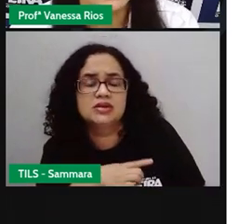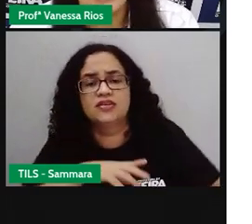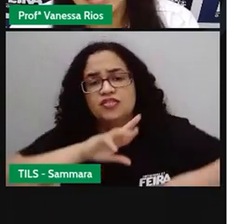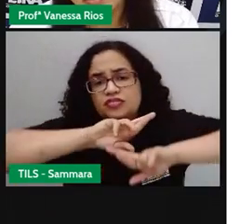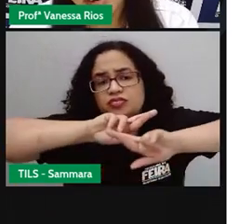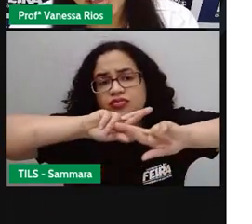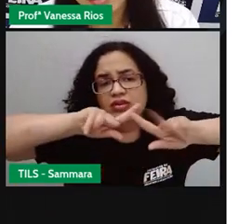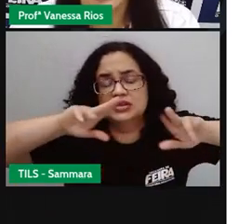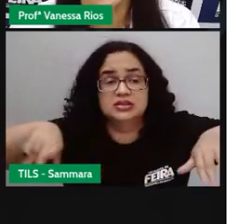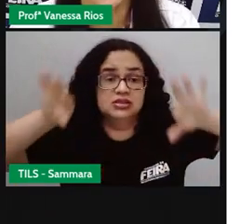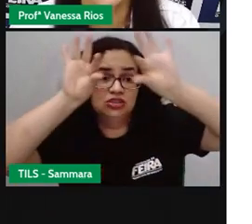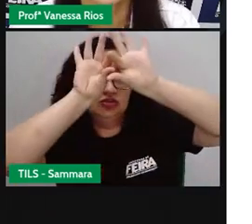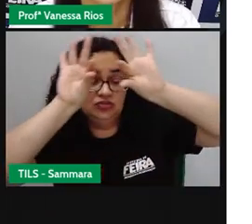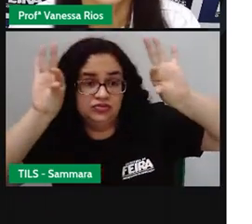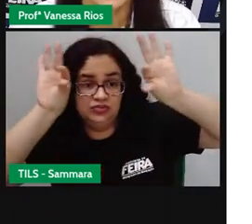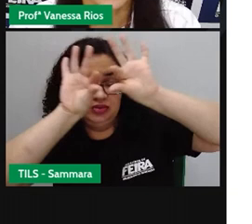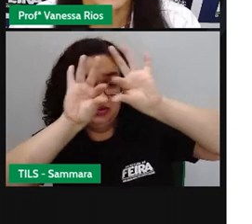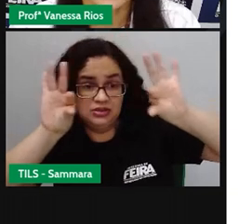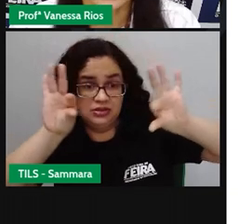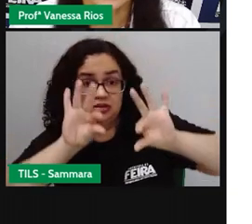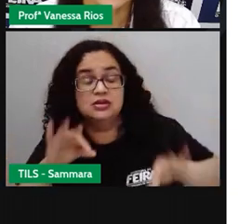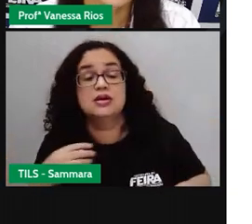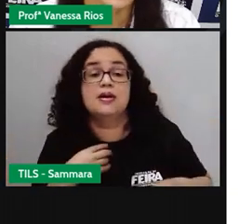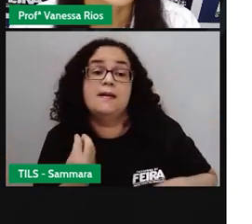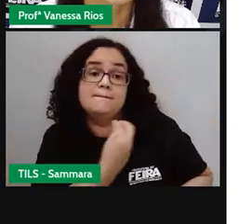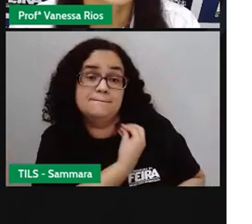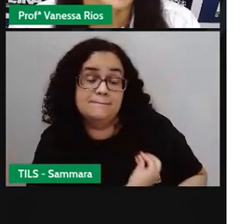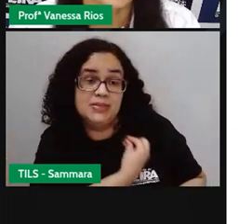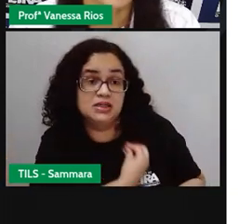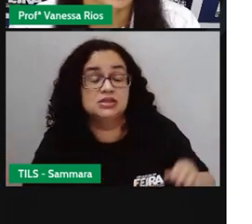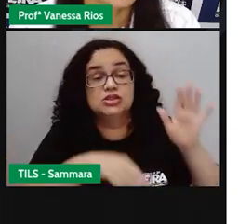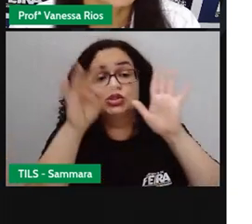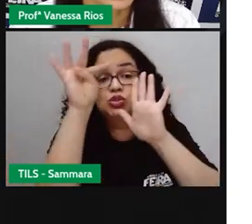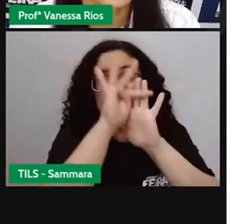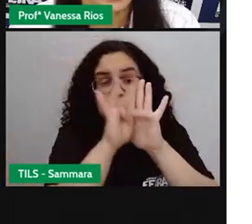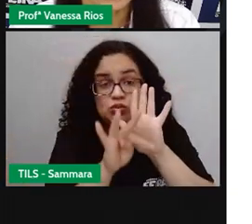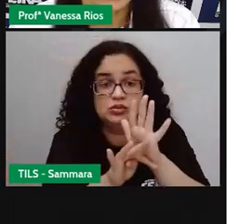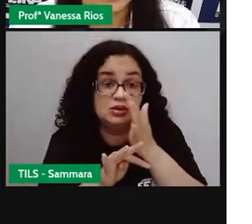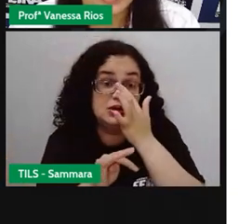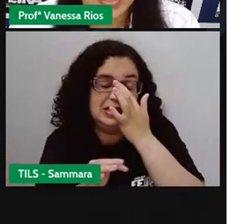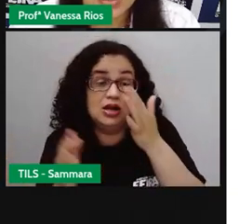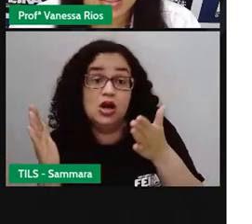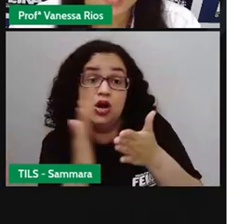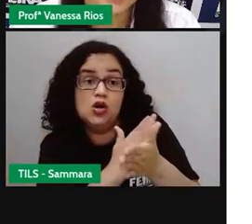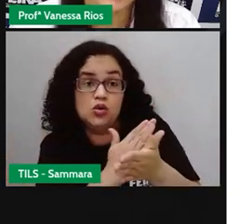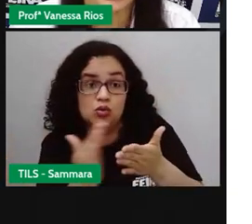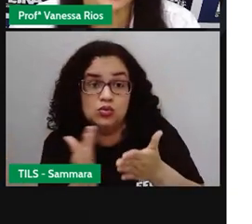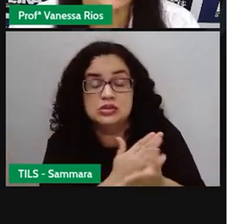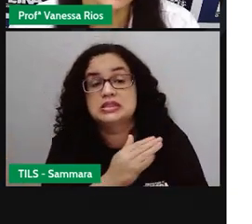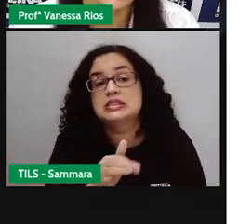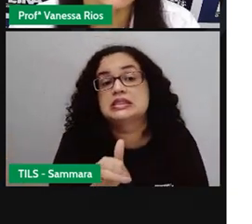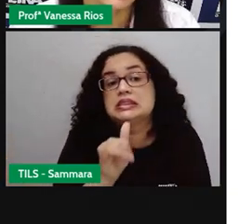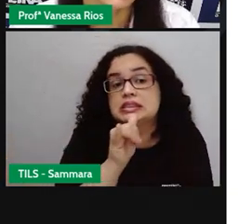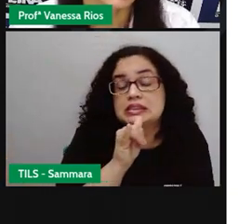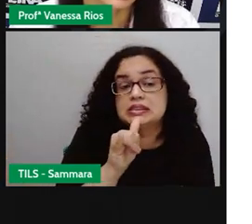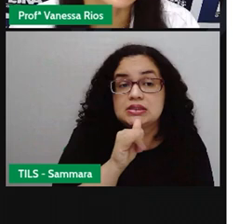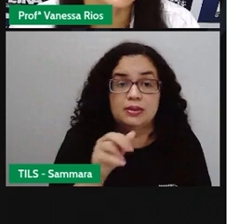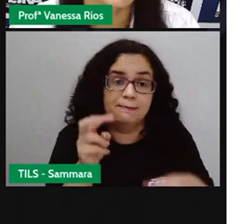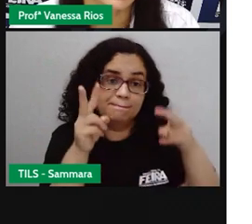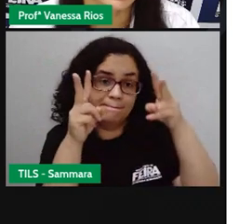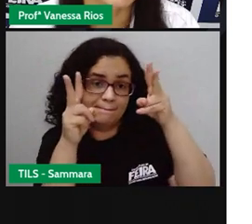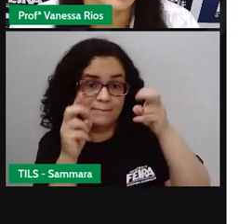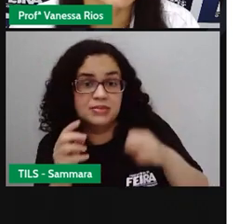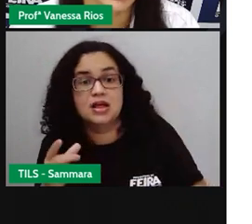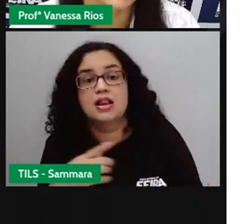diversas frases, né? Lá, presentes no texto. A Pró colocou aqui alguns exemplos para a gente perceber. Olha